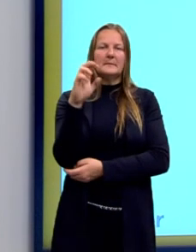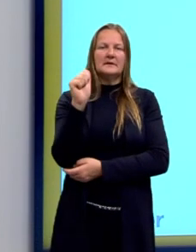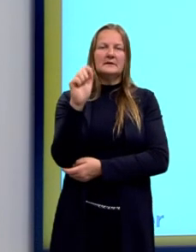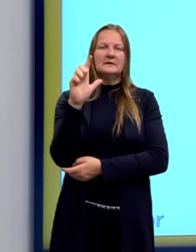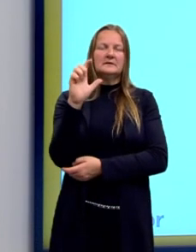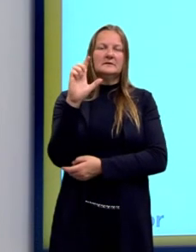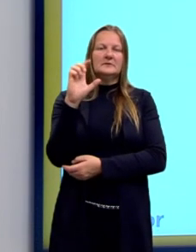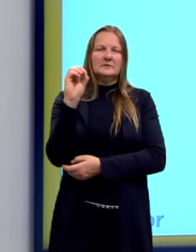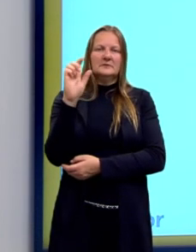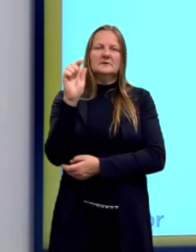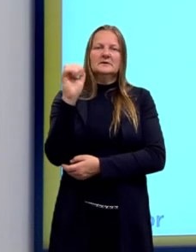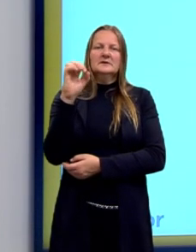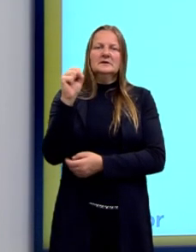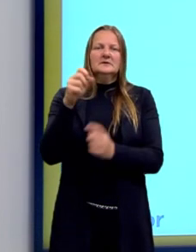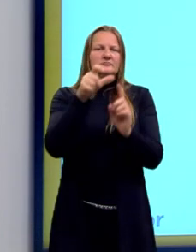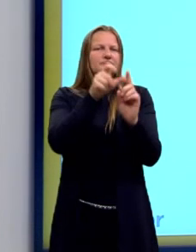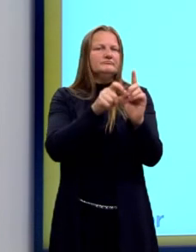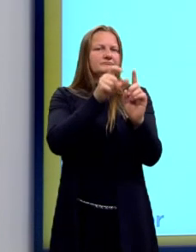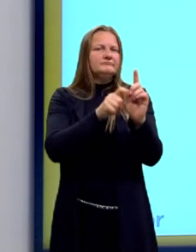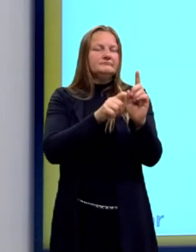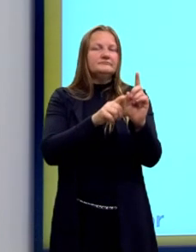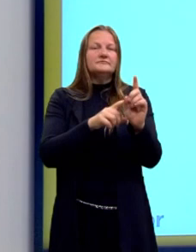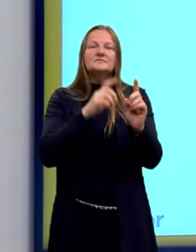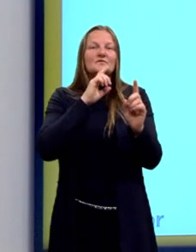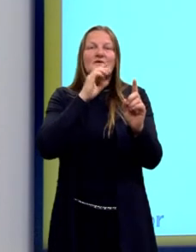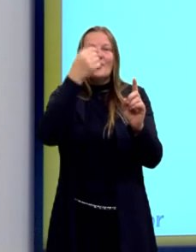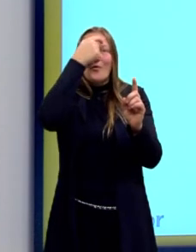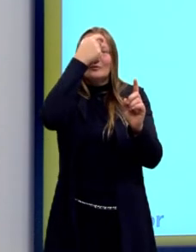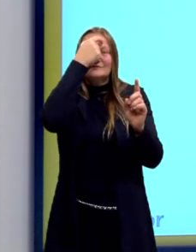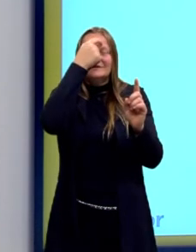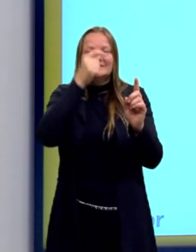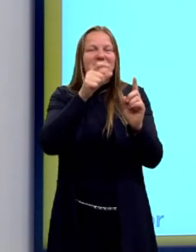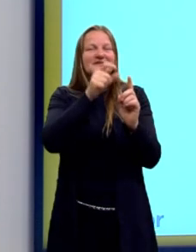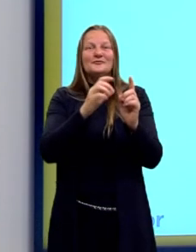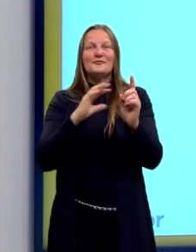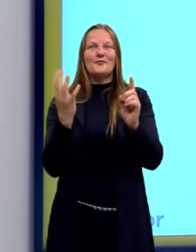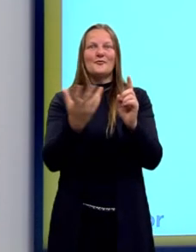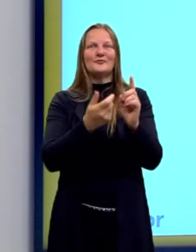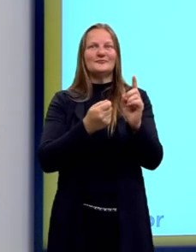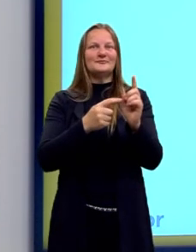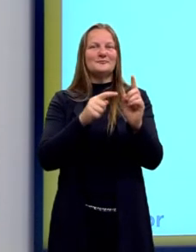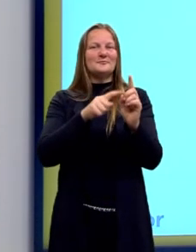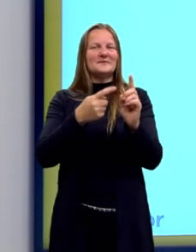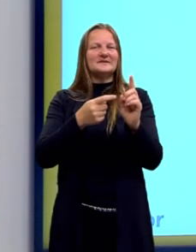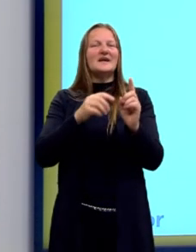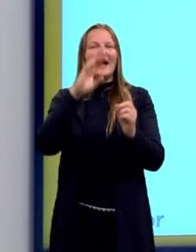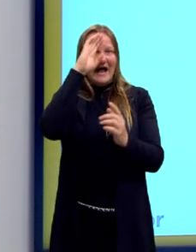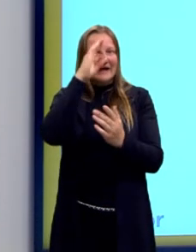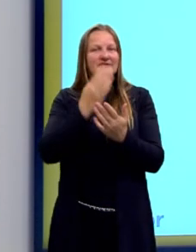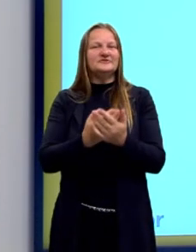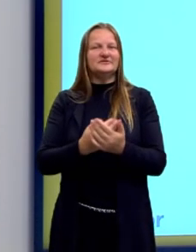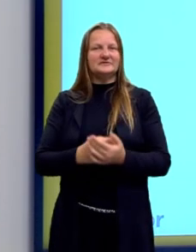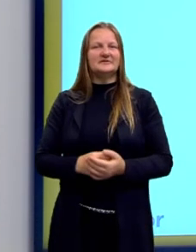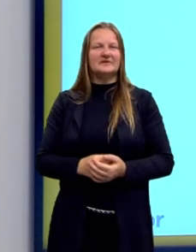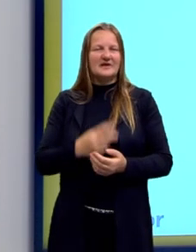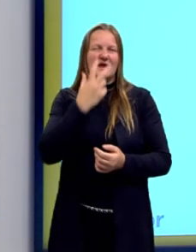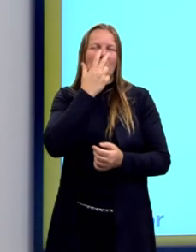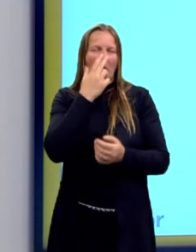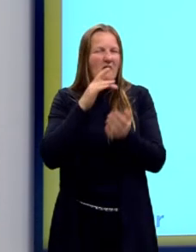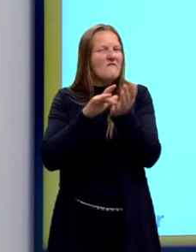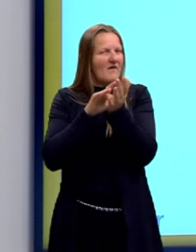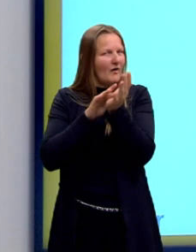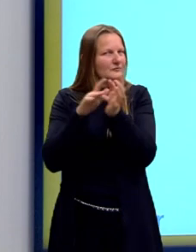próximo a alguém que talvez não tenha consciência do todo, mas também não deixa de ser uma falácia,